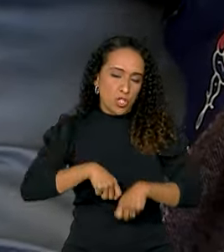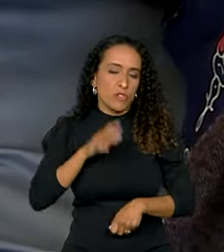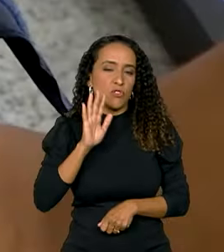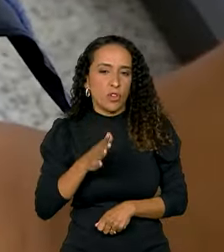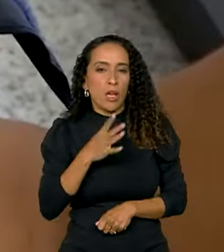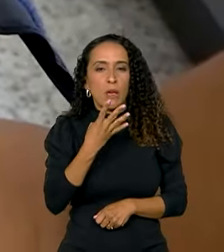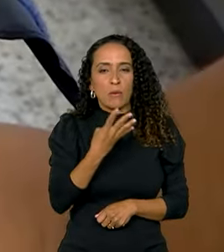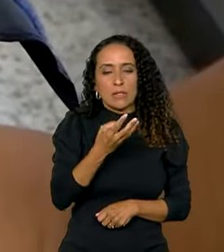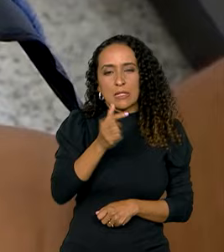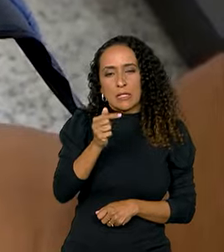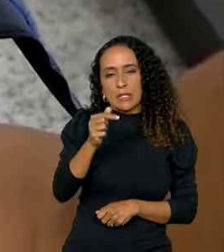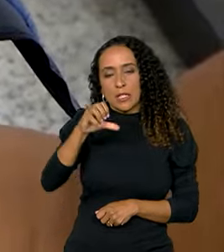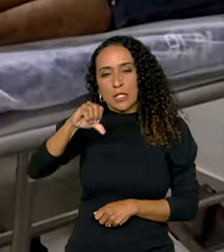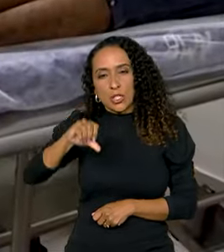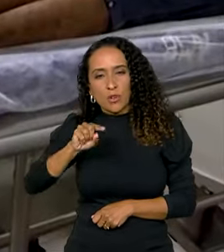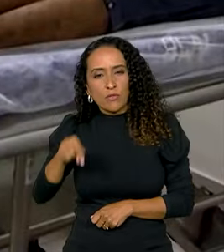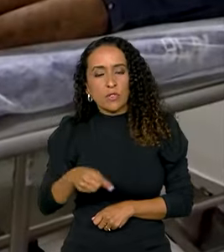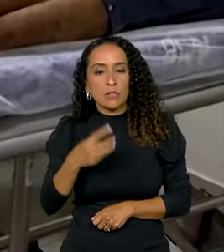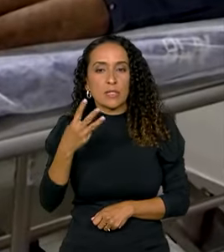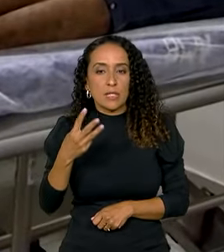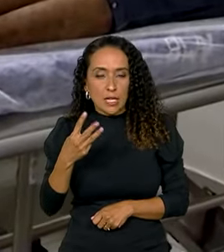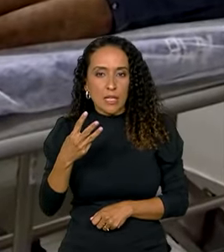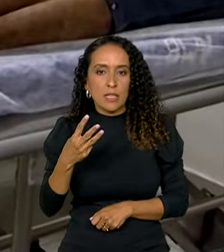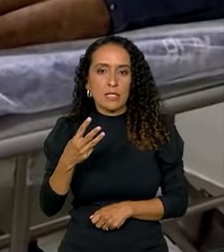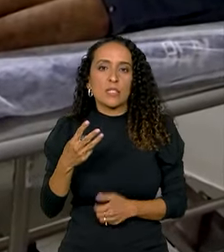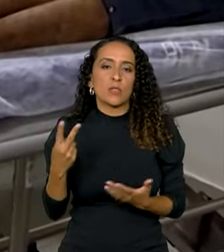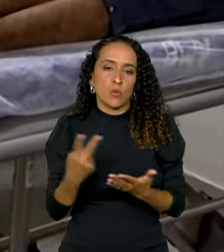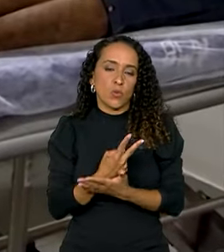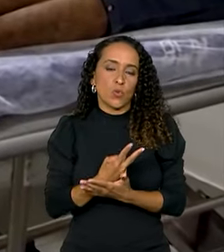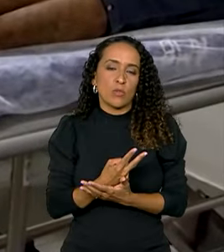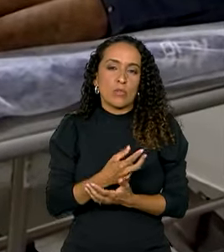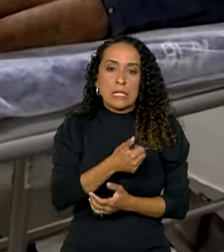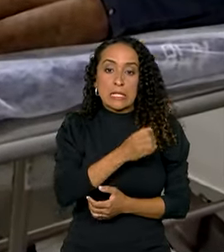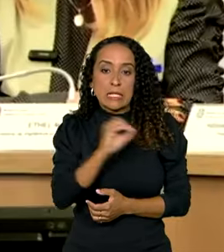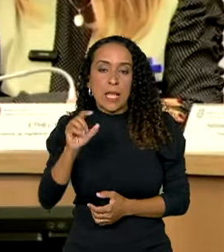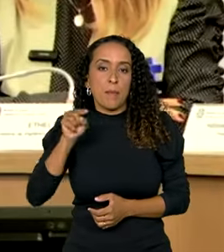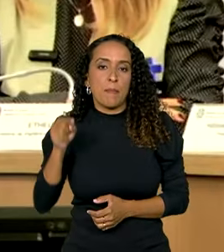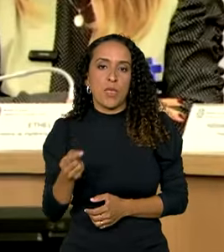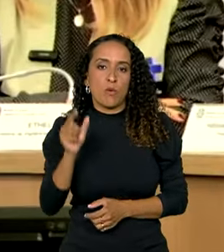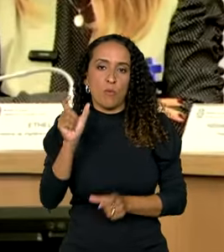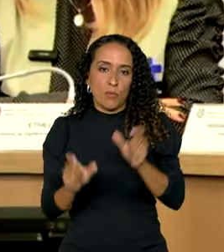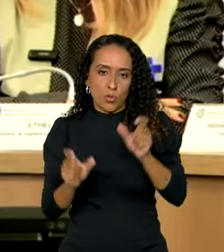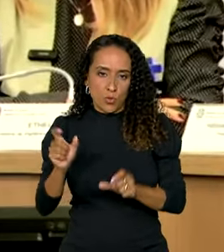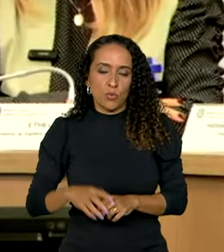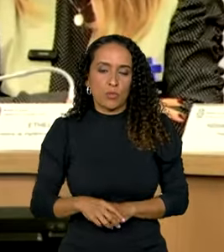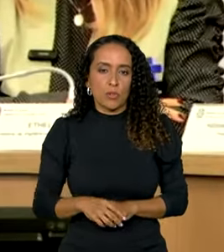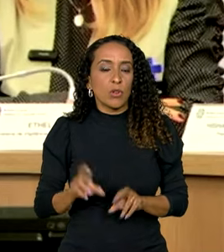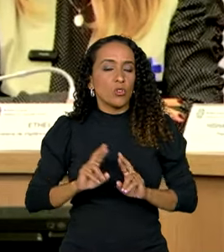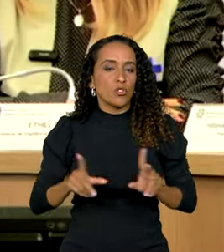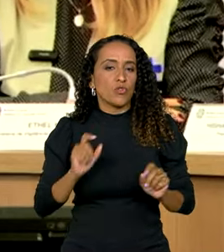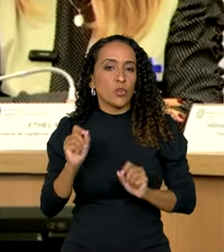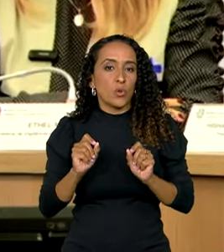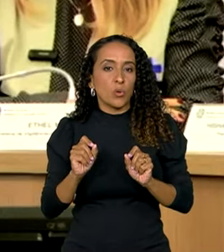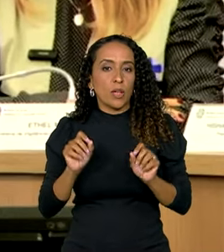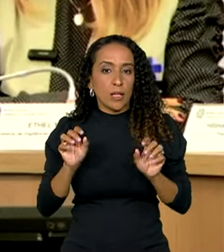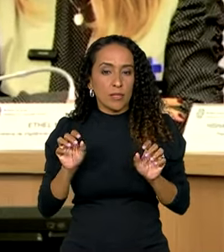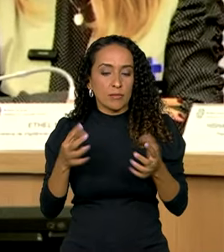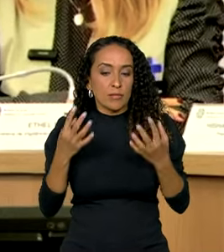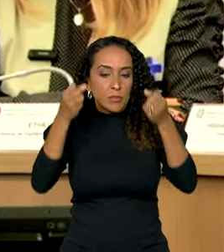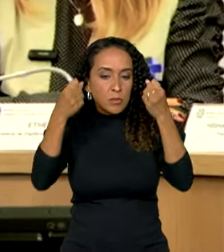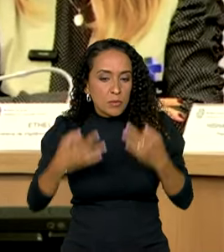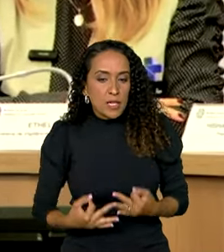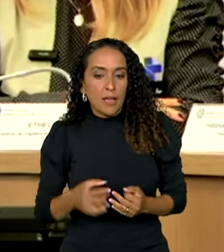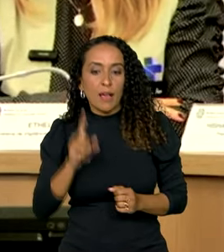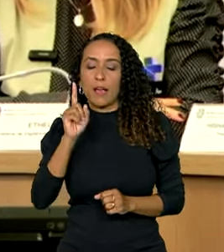479,3 casos a cada 100 mil habitantes. O fator diferencial que eu quero chamar a atenção aqui